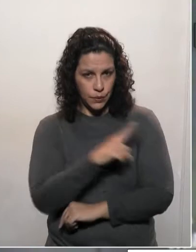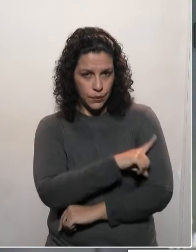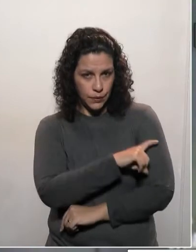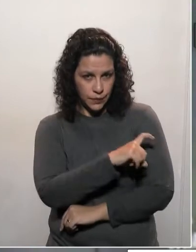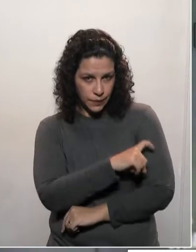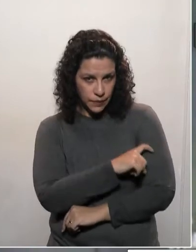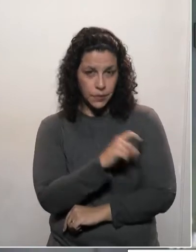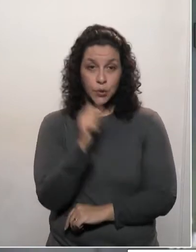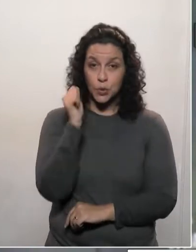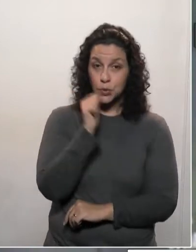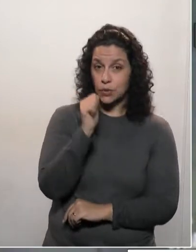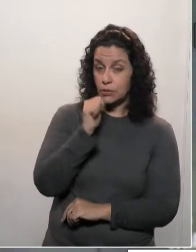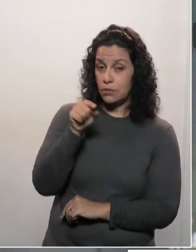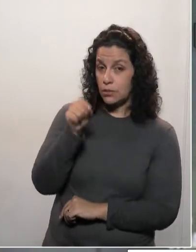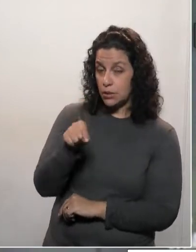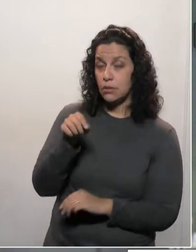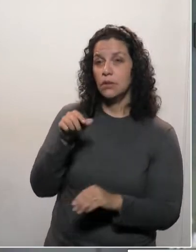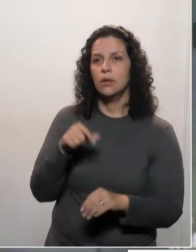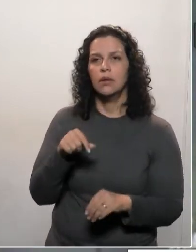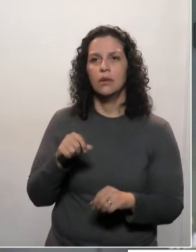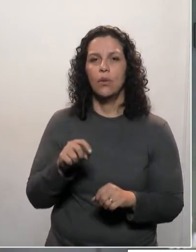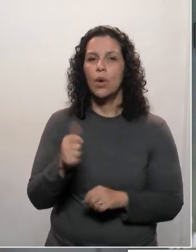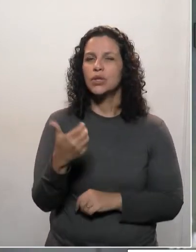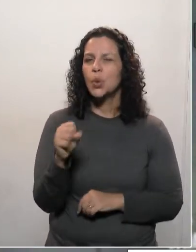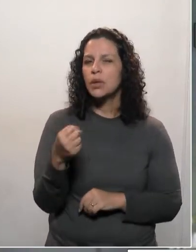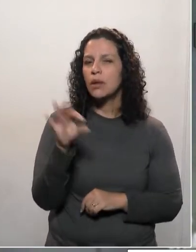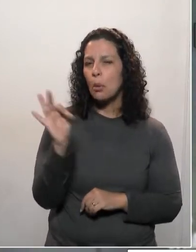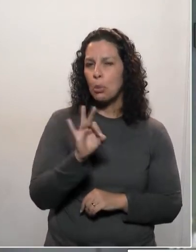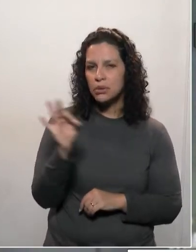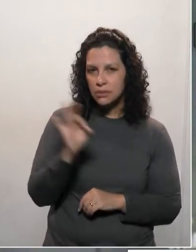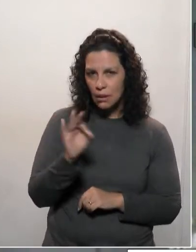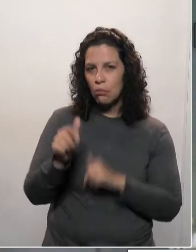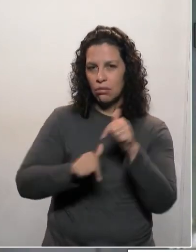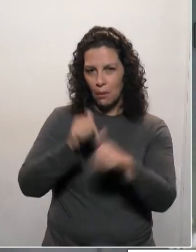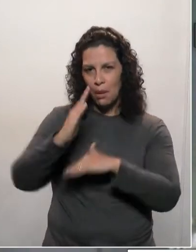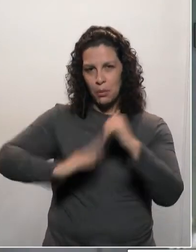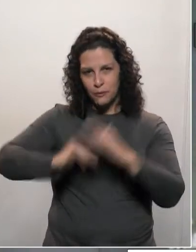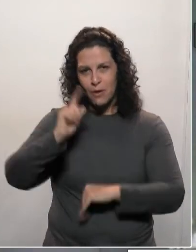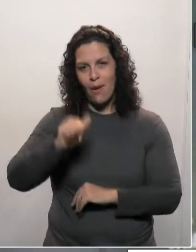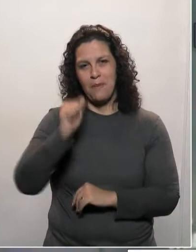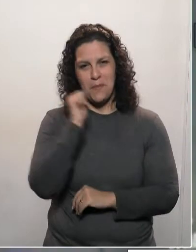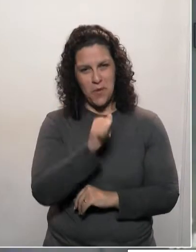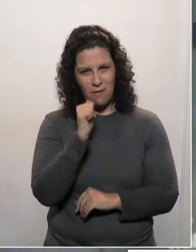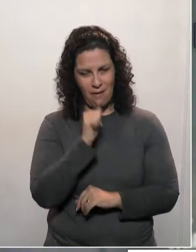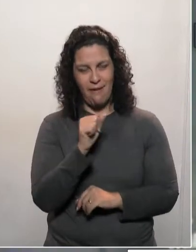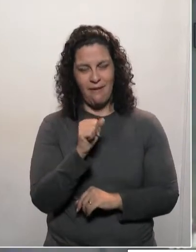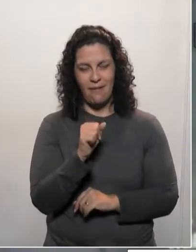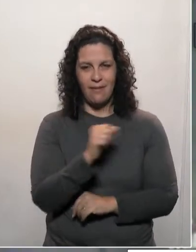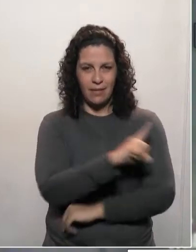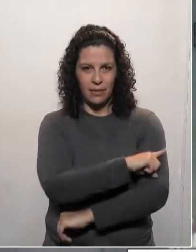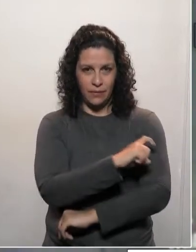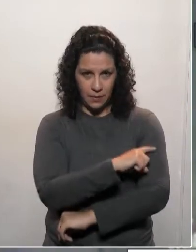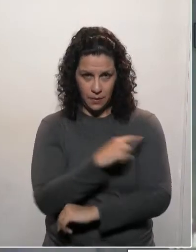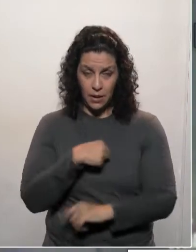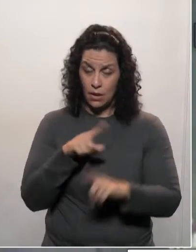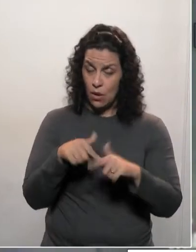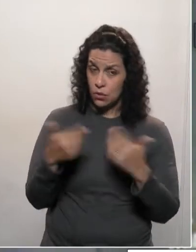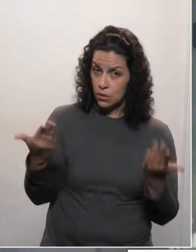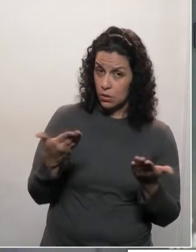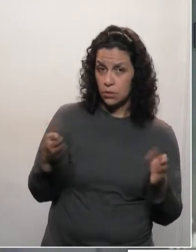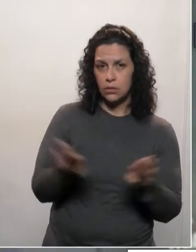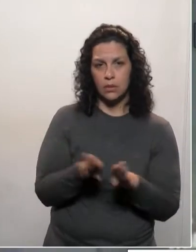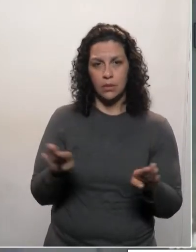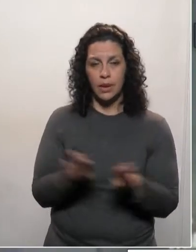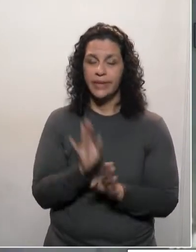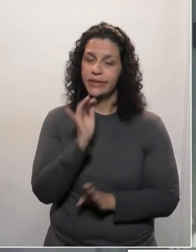principalmente as enfermeiras, que são praticamente 80% dessa categoria. Eu apenas quero registrar e